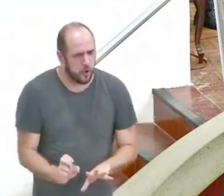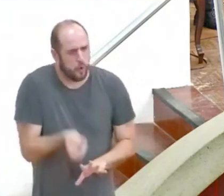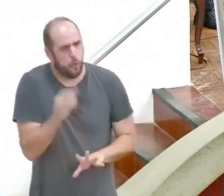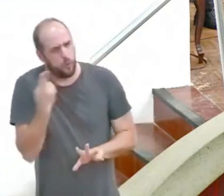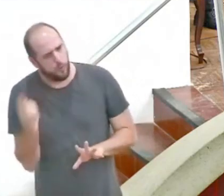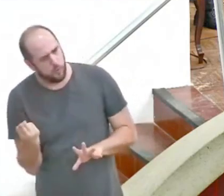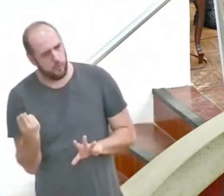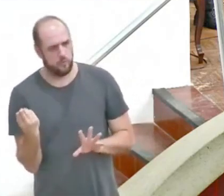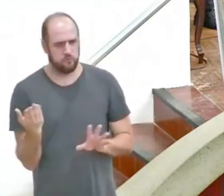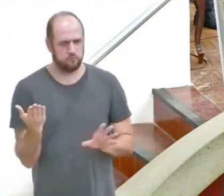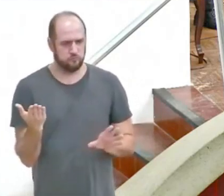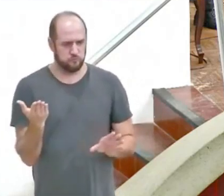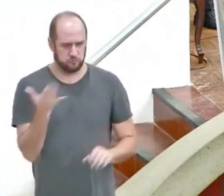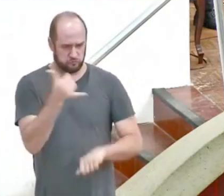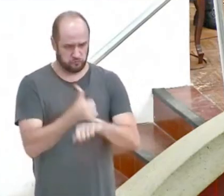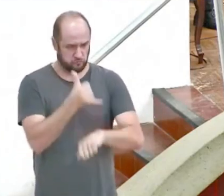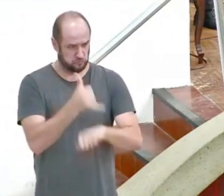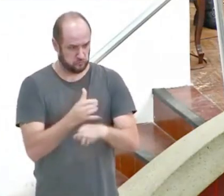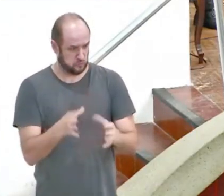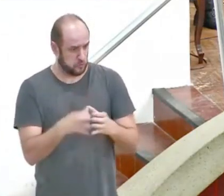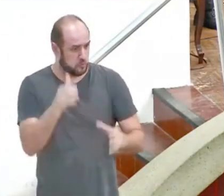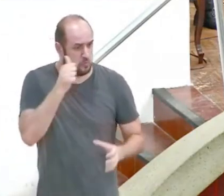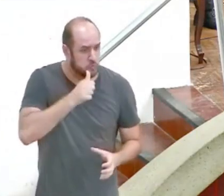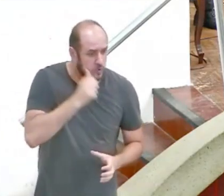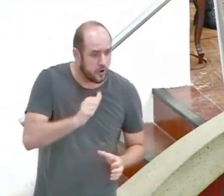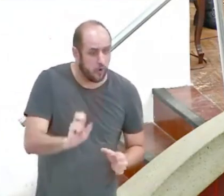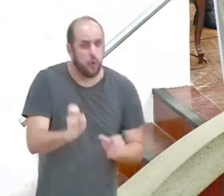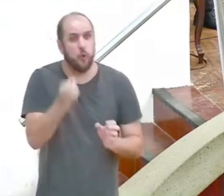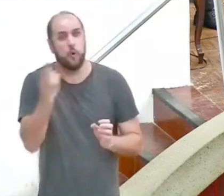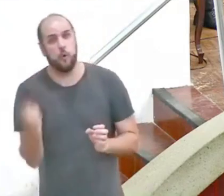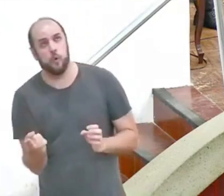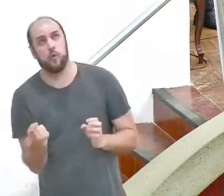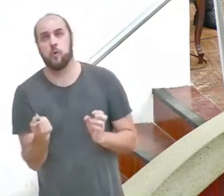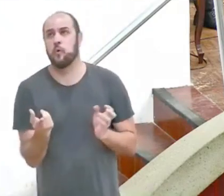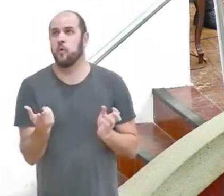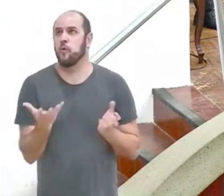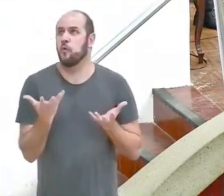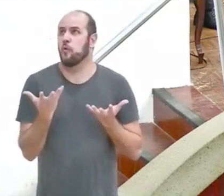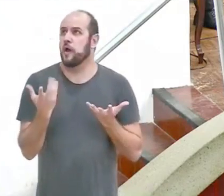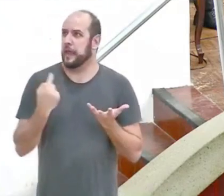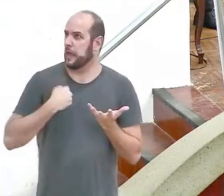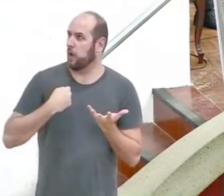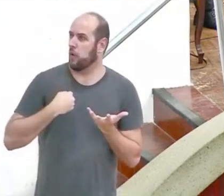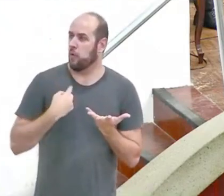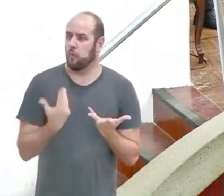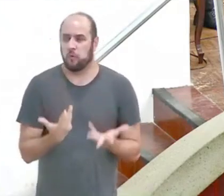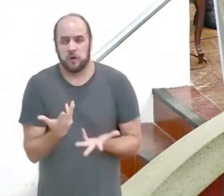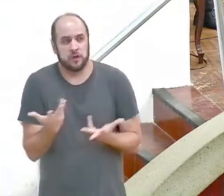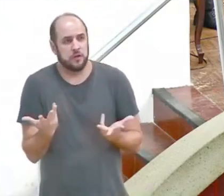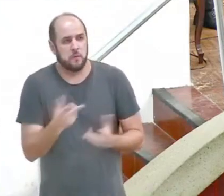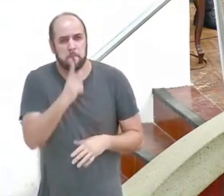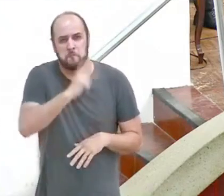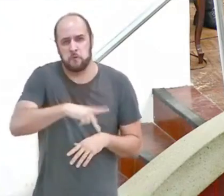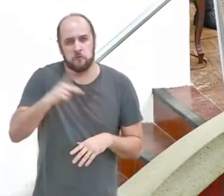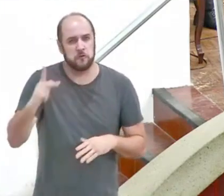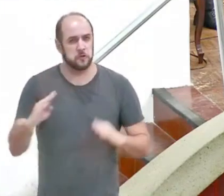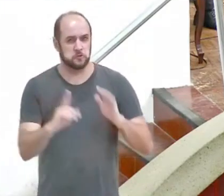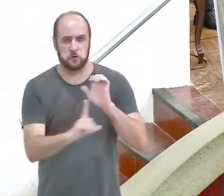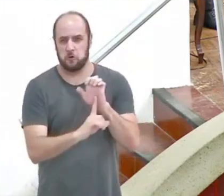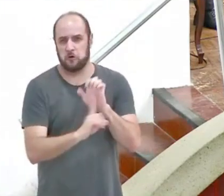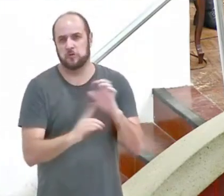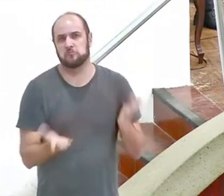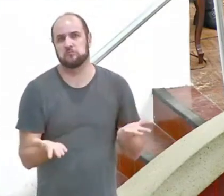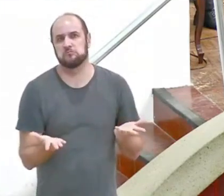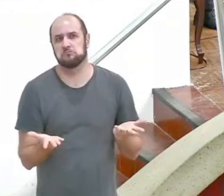parte da diretoria da SAF, ou será que Ele quer que eu seja professor de escola bíblica